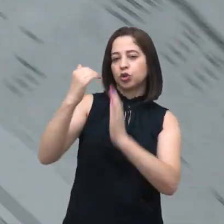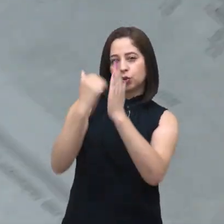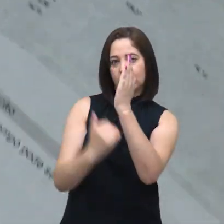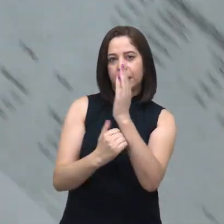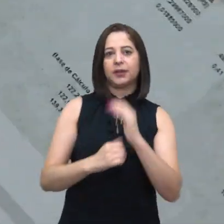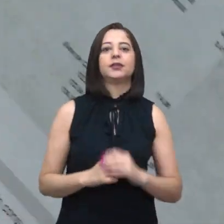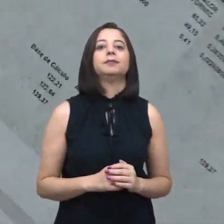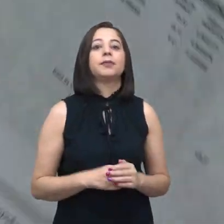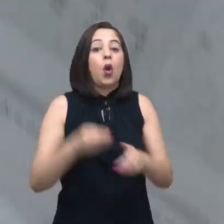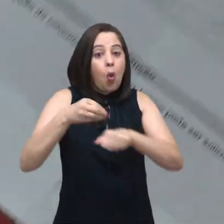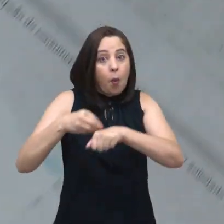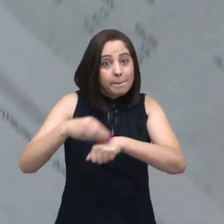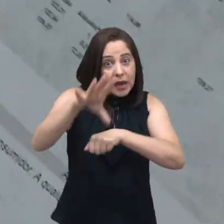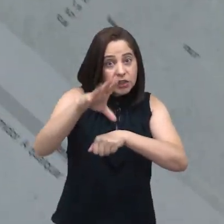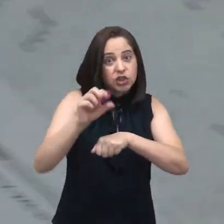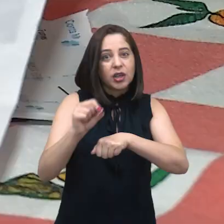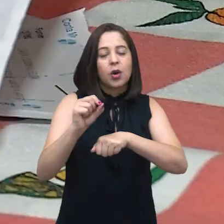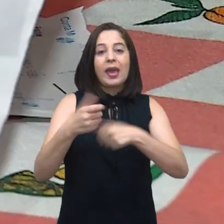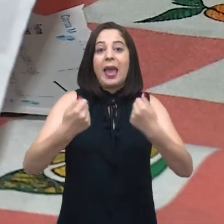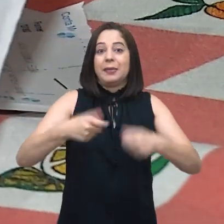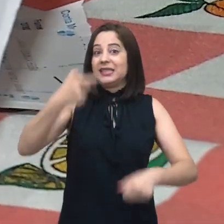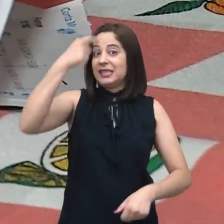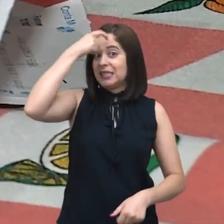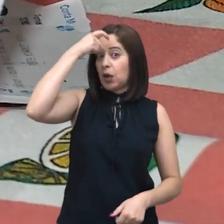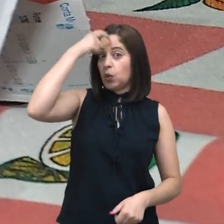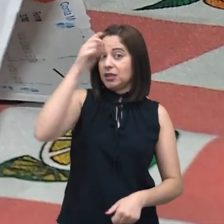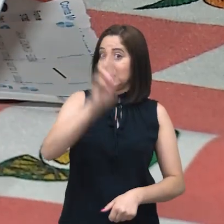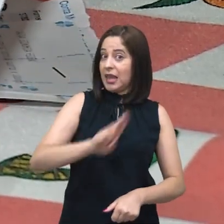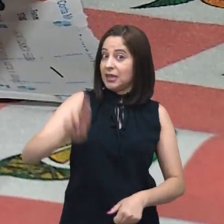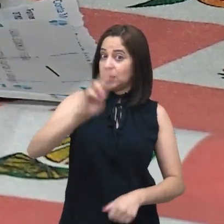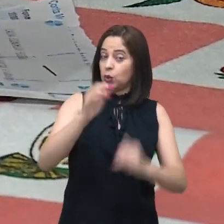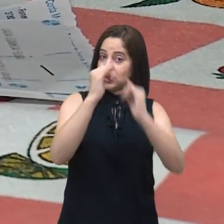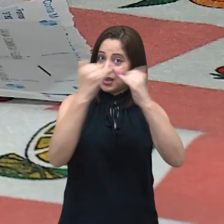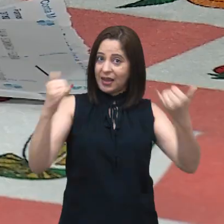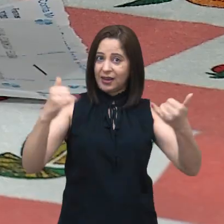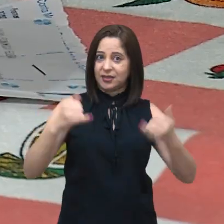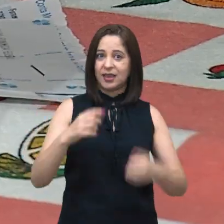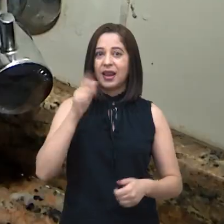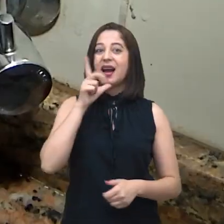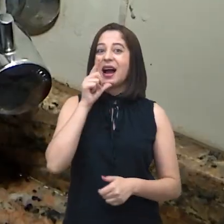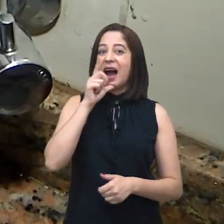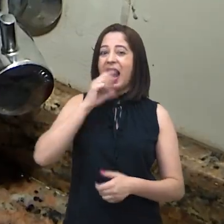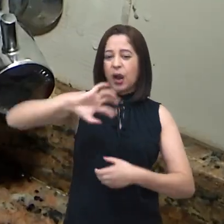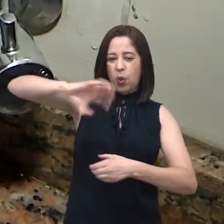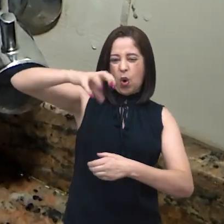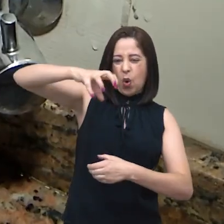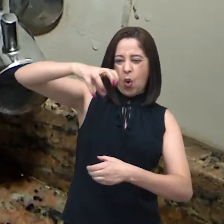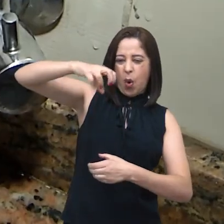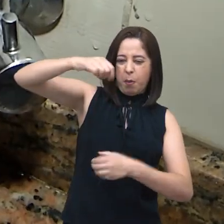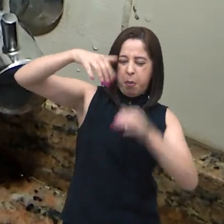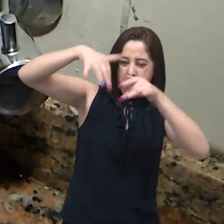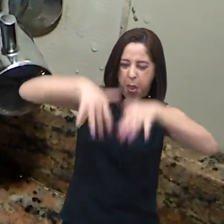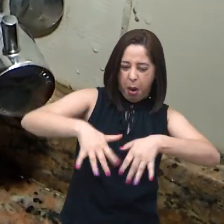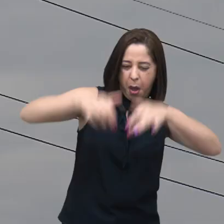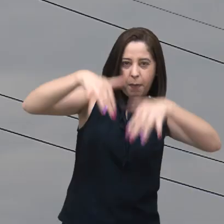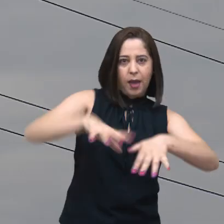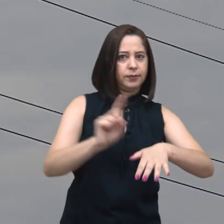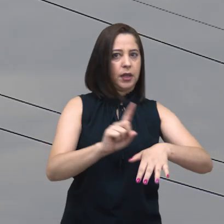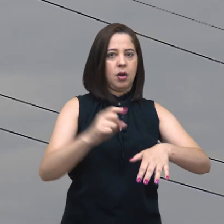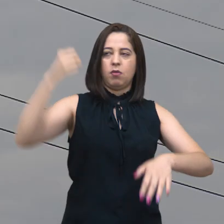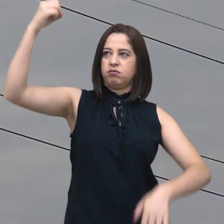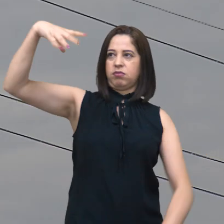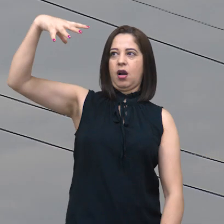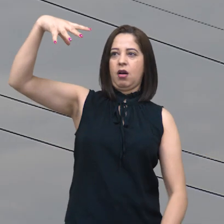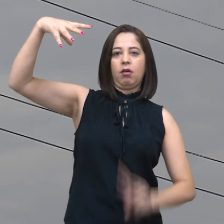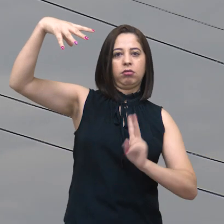medida para tornar as contas mais baratas é ter consciência na hora de usar os recursos. Nada de desperdiçar água ou